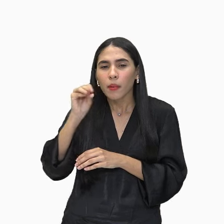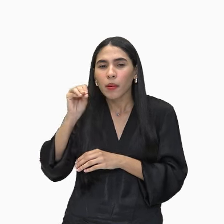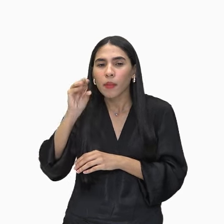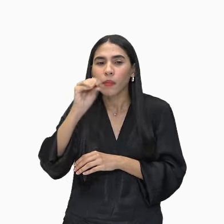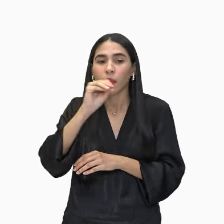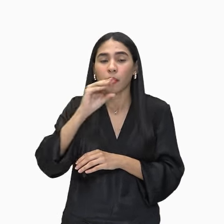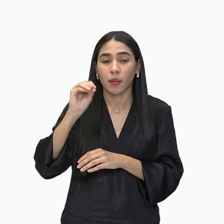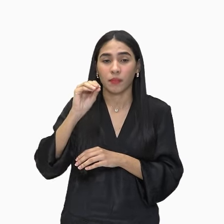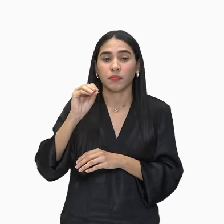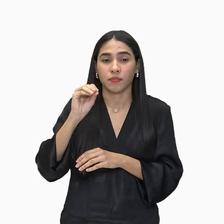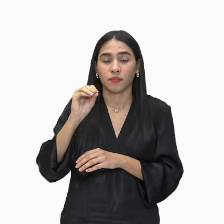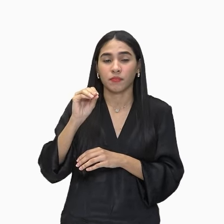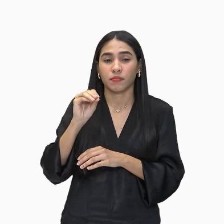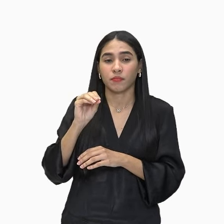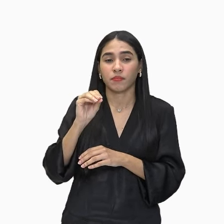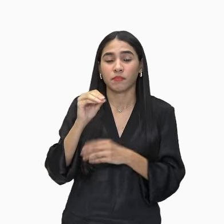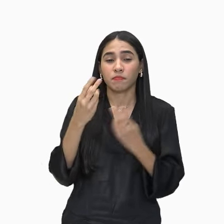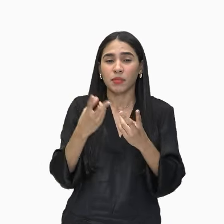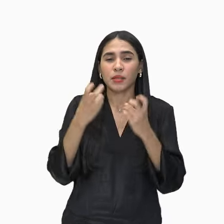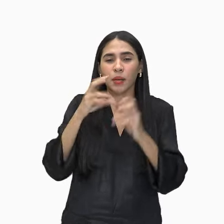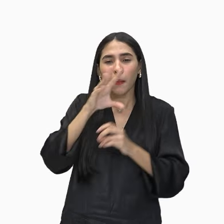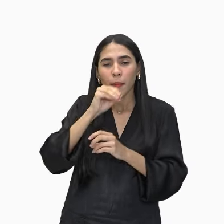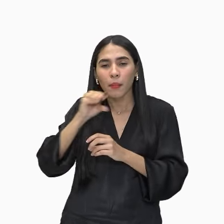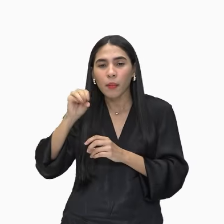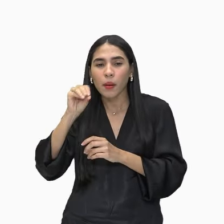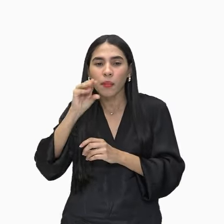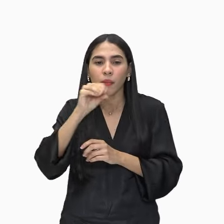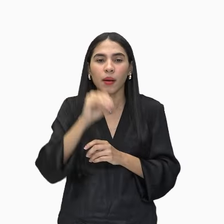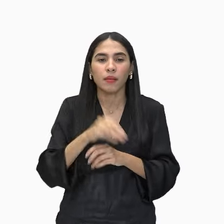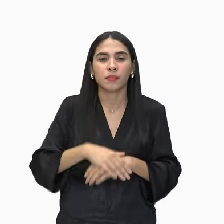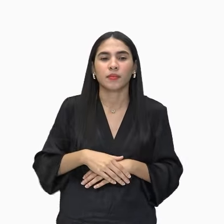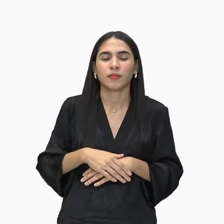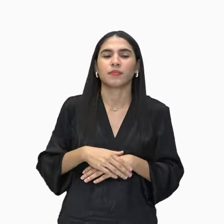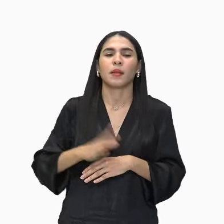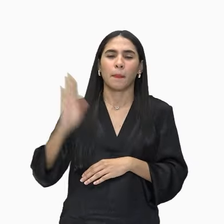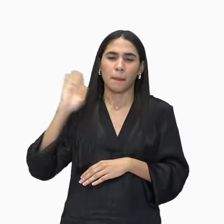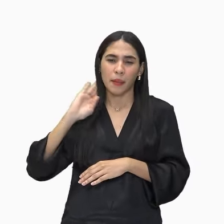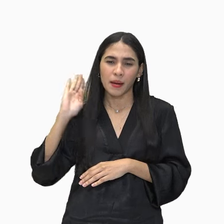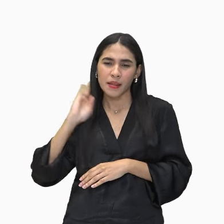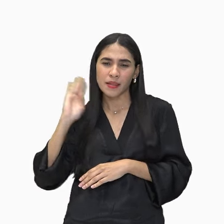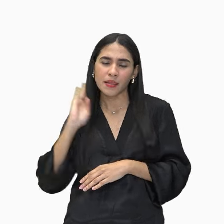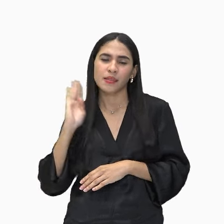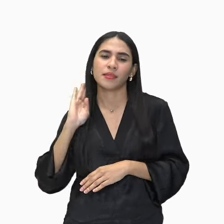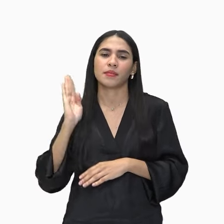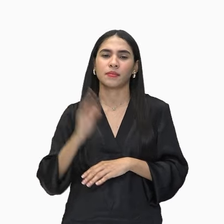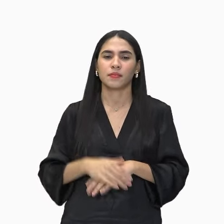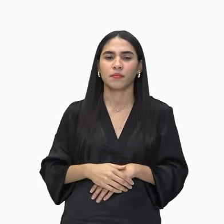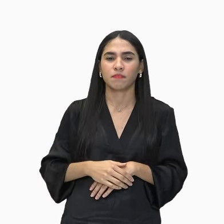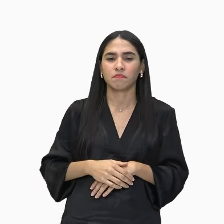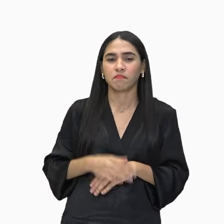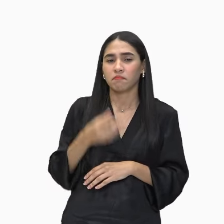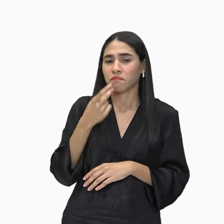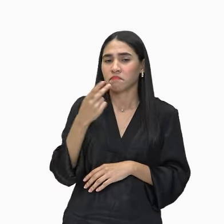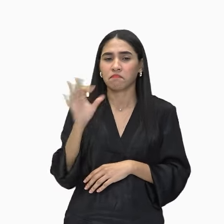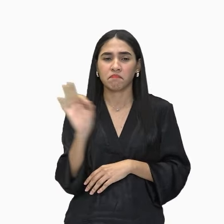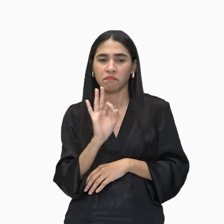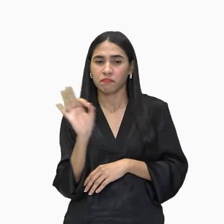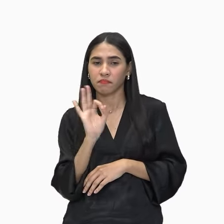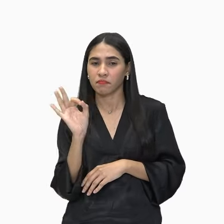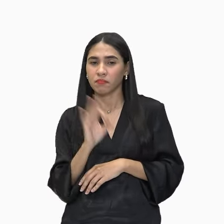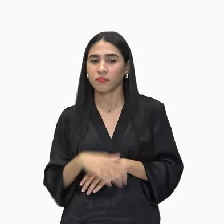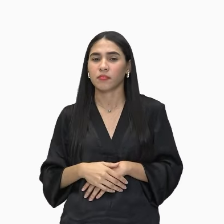a falar, exclamavam. Ai, que preguiça. E não dizia mais nada.